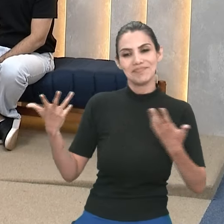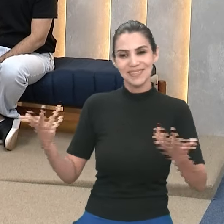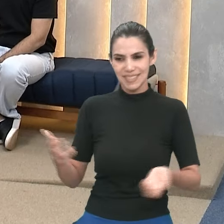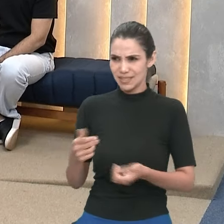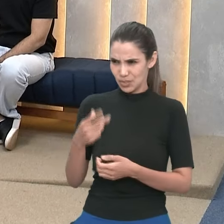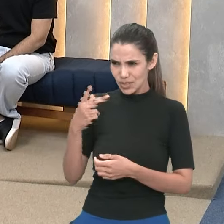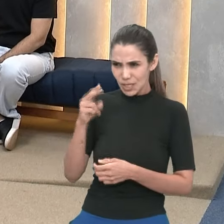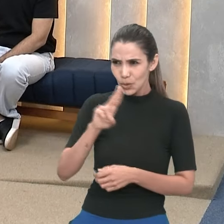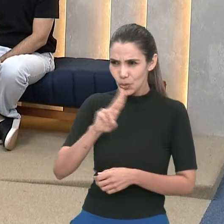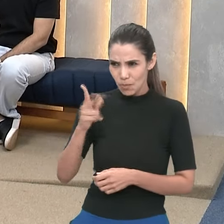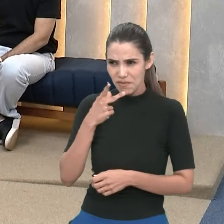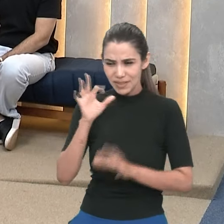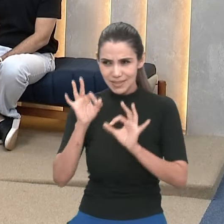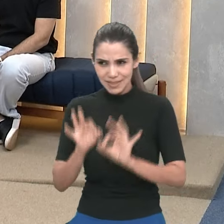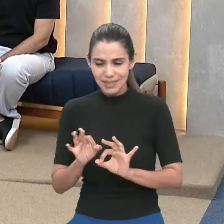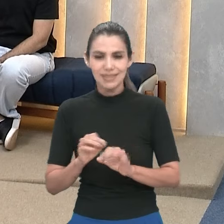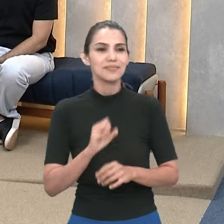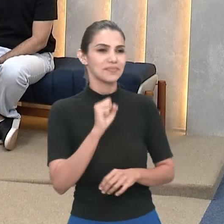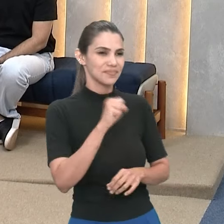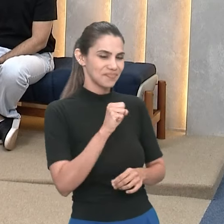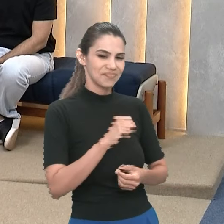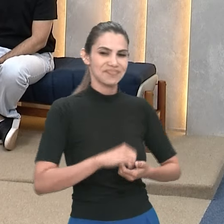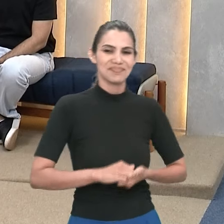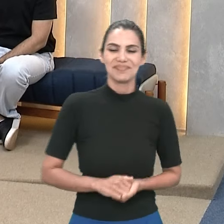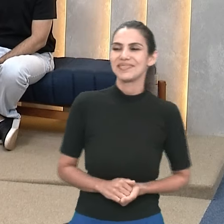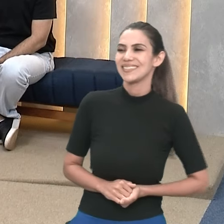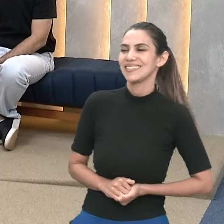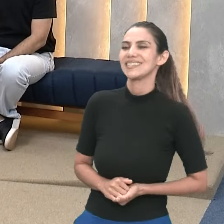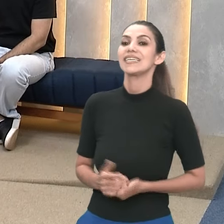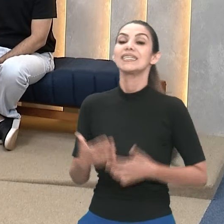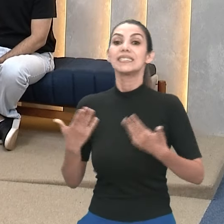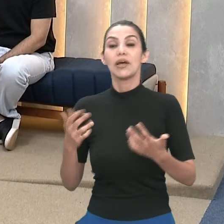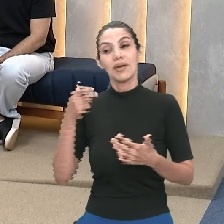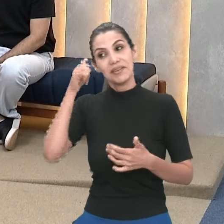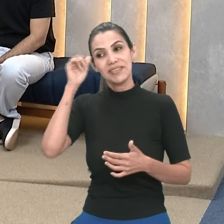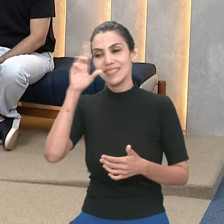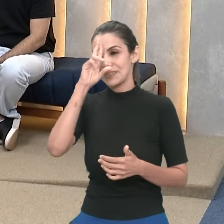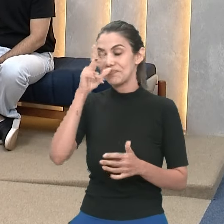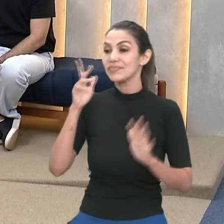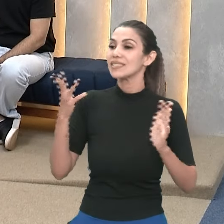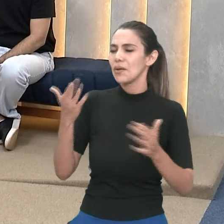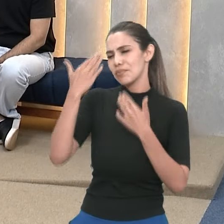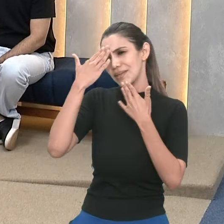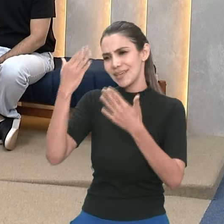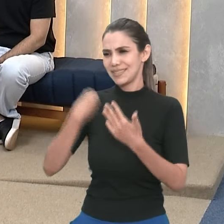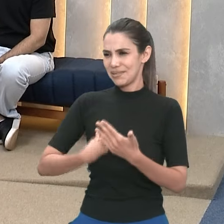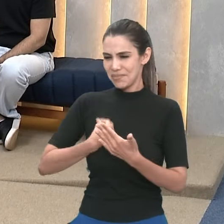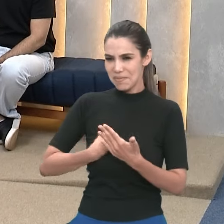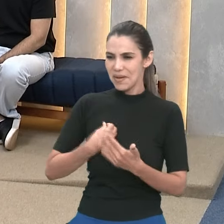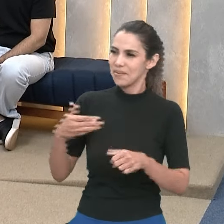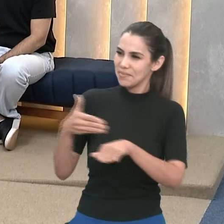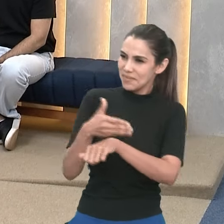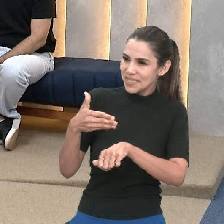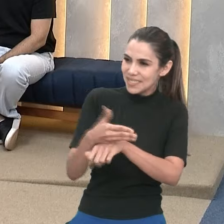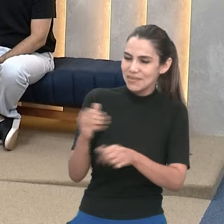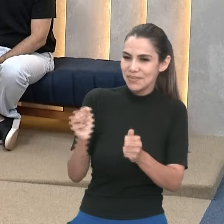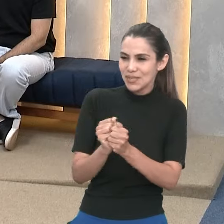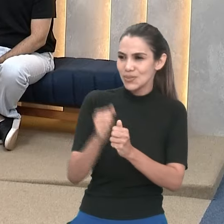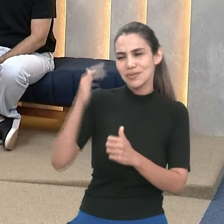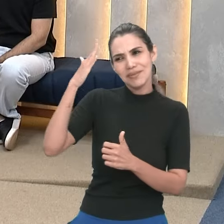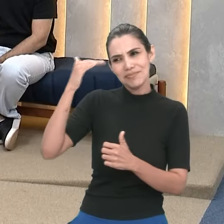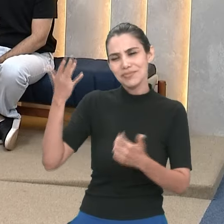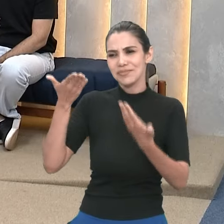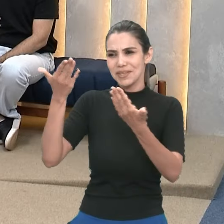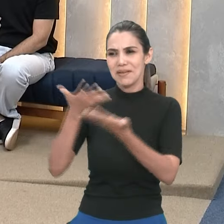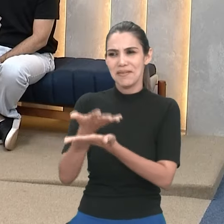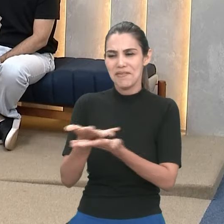pronúncia do seu sobrenome, Tá certo. Só não quero errar. Muito obrigado, gente, por terem vindo, por participar aqui com a gente. Sucesso também lá no